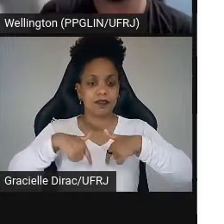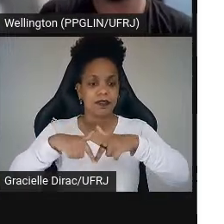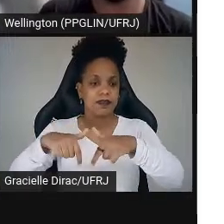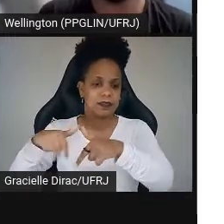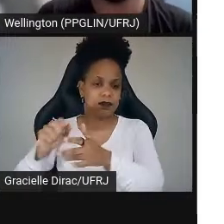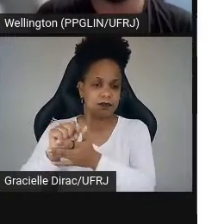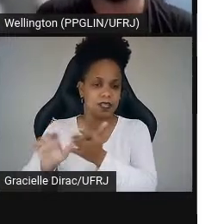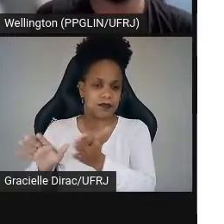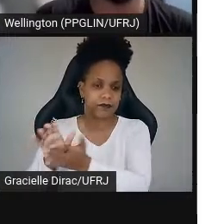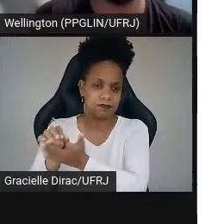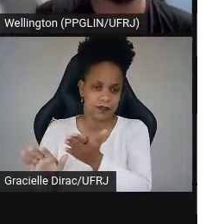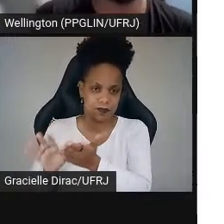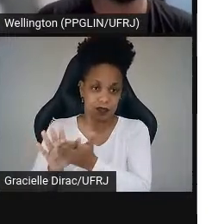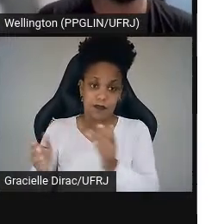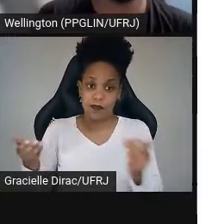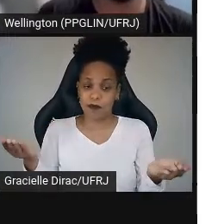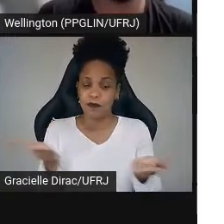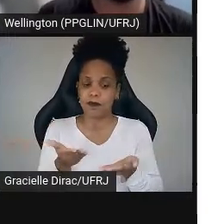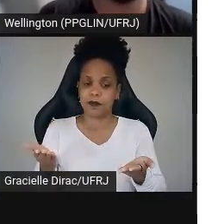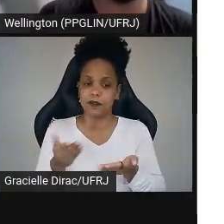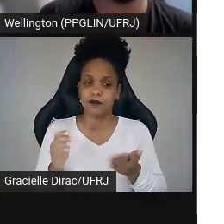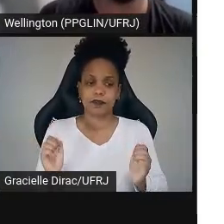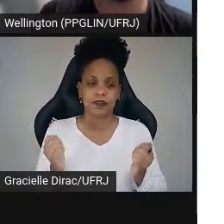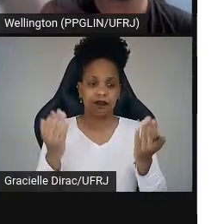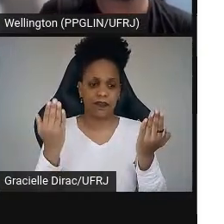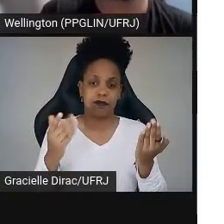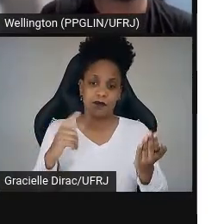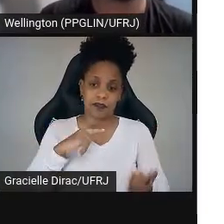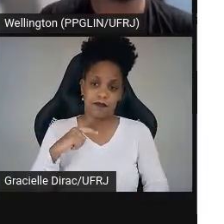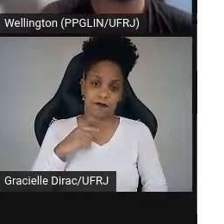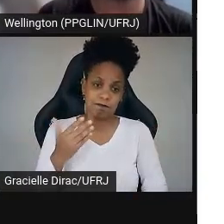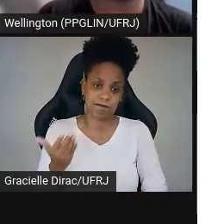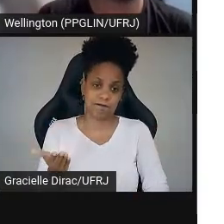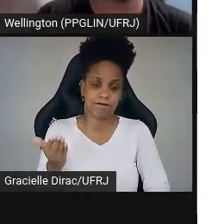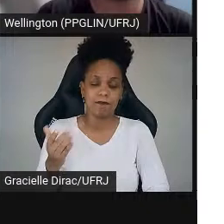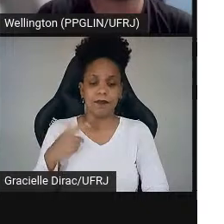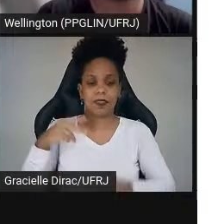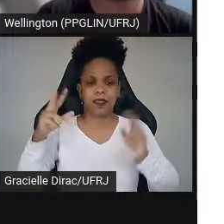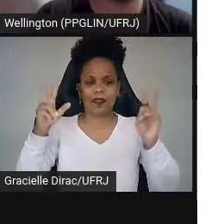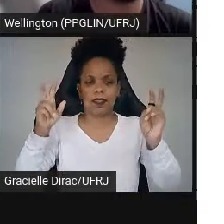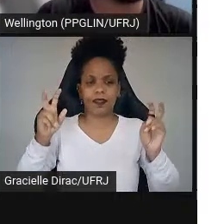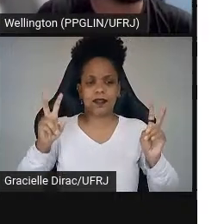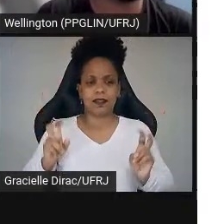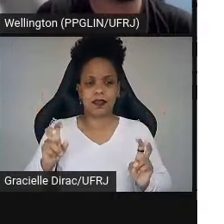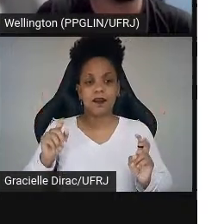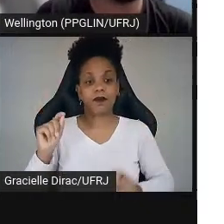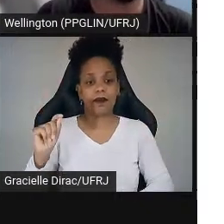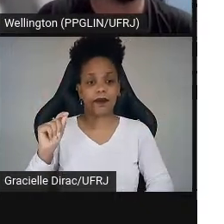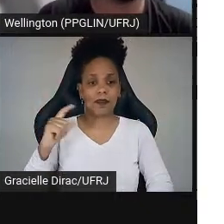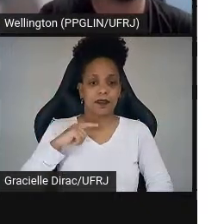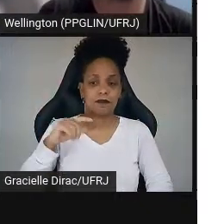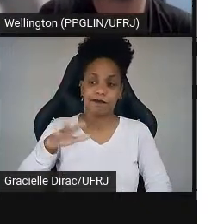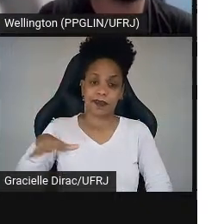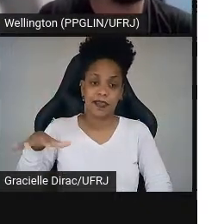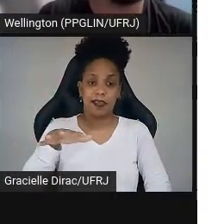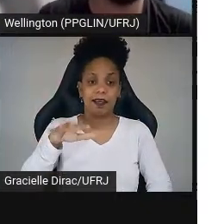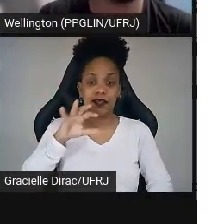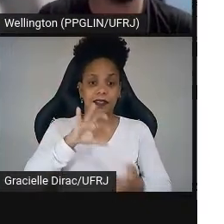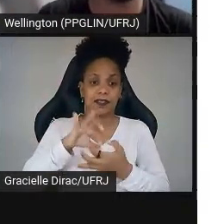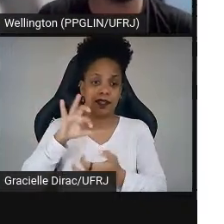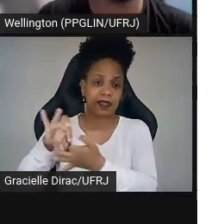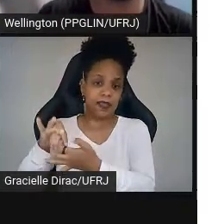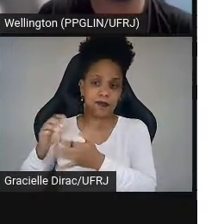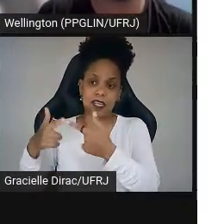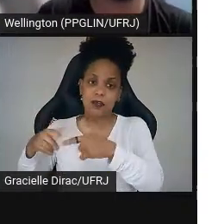Então, gente está hoje fazendo esse evento de abertura com temas que são de áreas correlatas afins as nossas não necessariamente